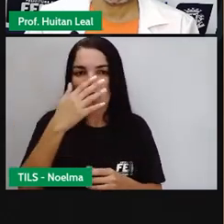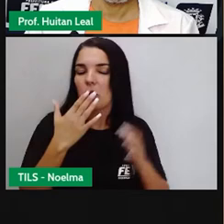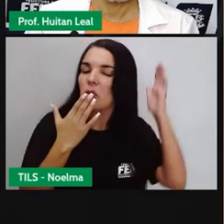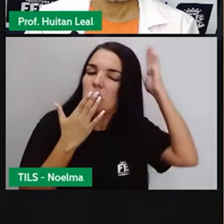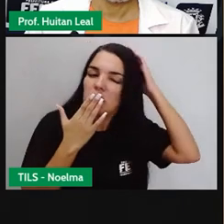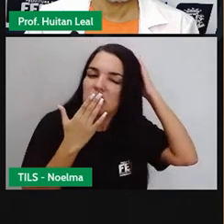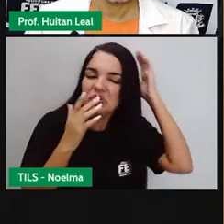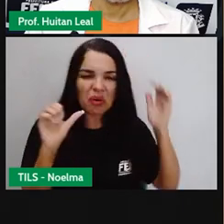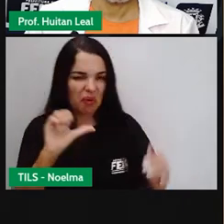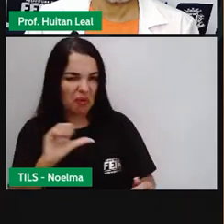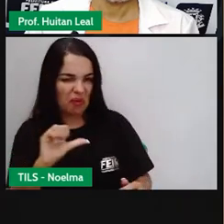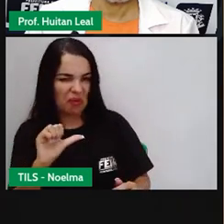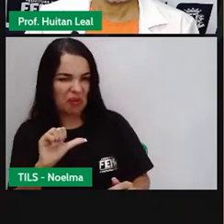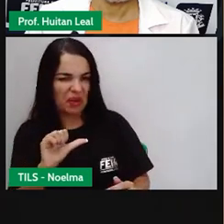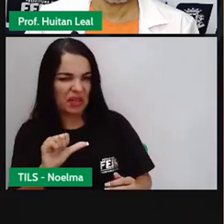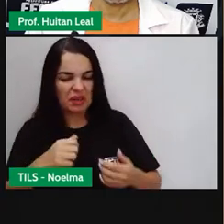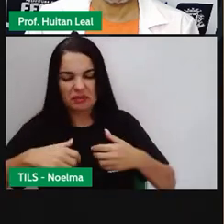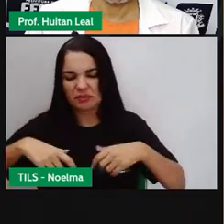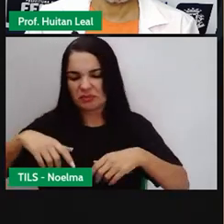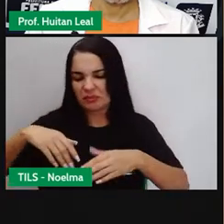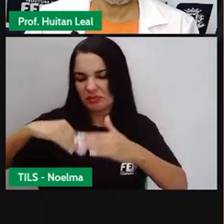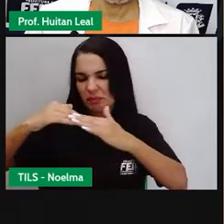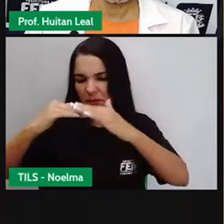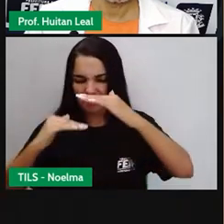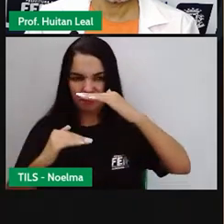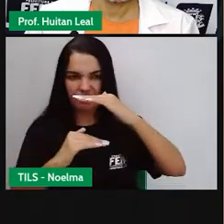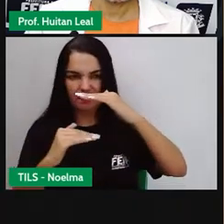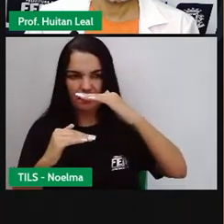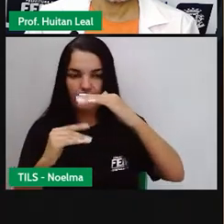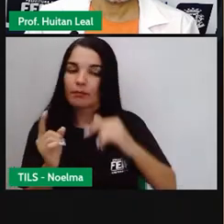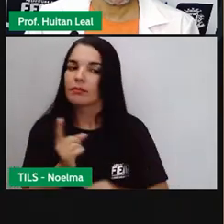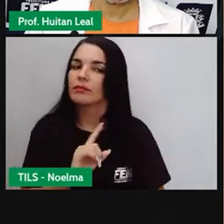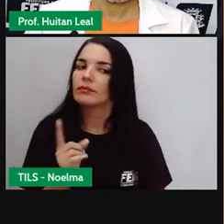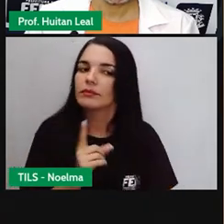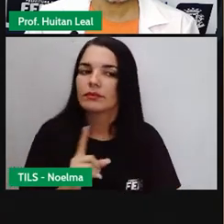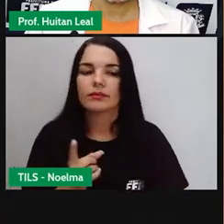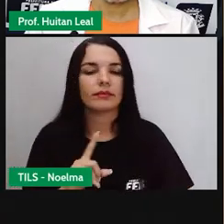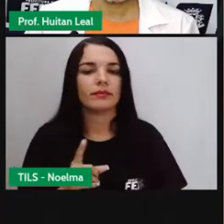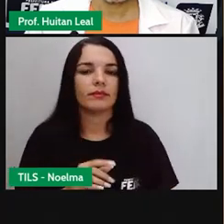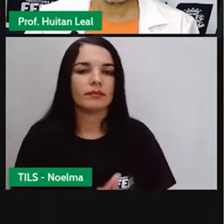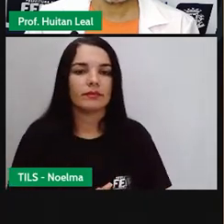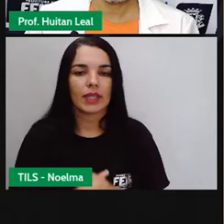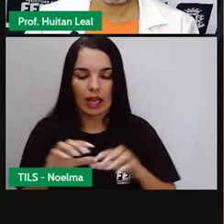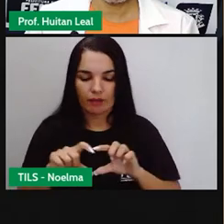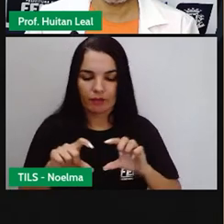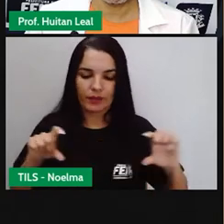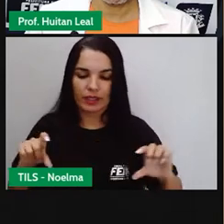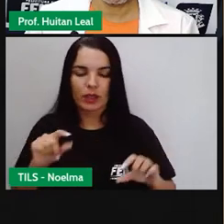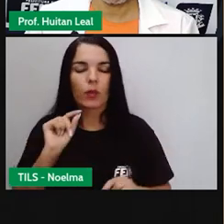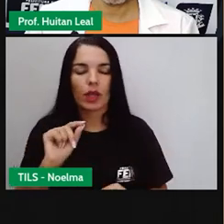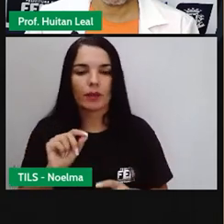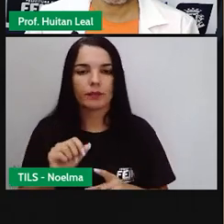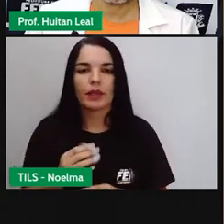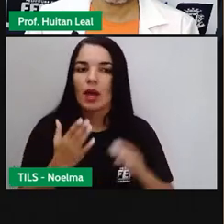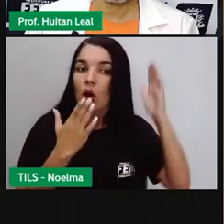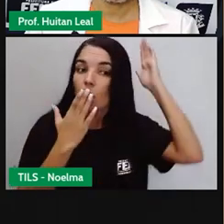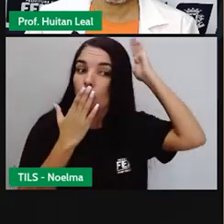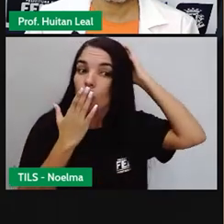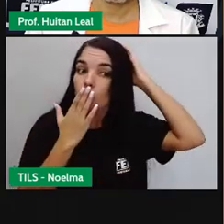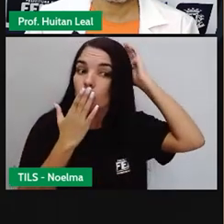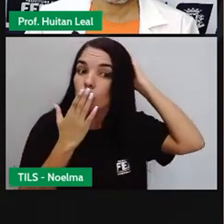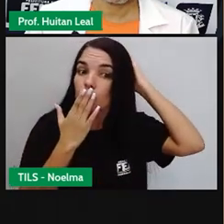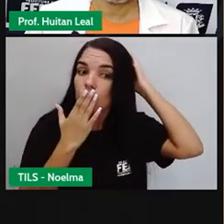menor, inferior a eles. Os indígenas atrasam o desenvolvimento do país. Isso é uma frase